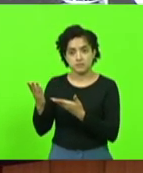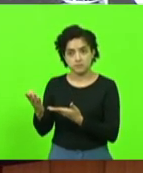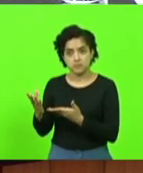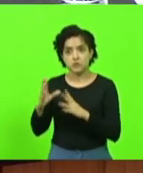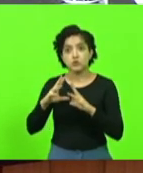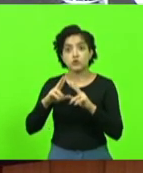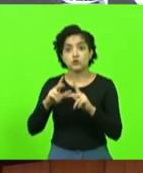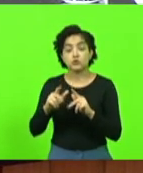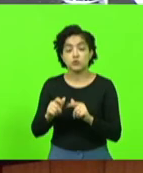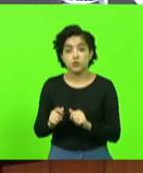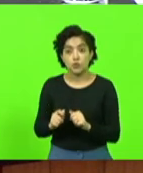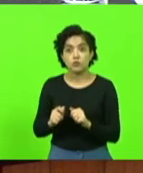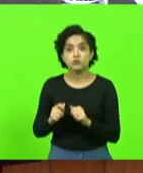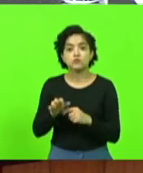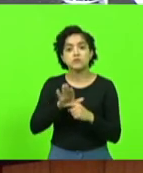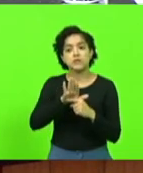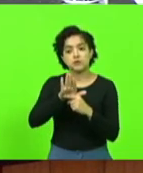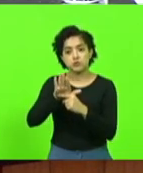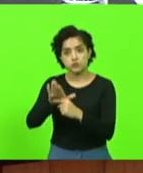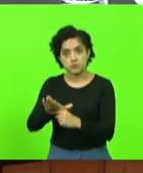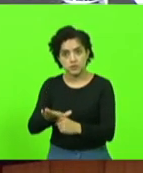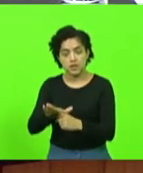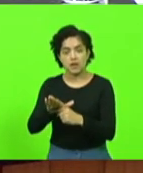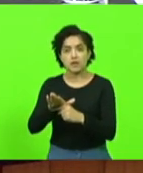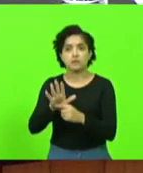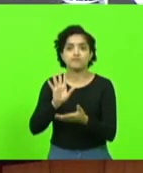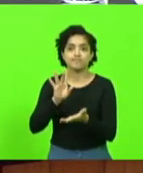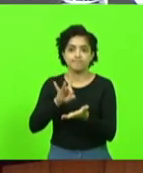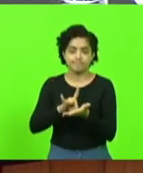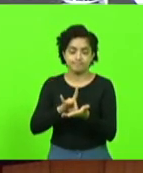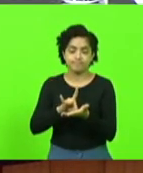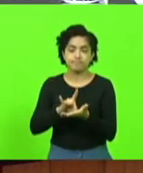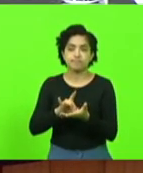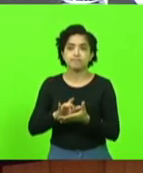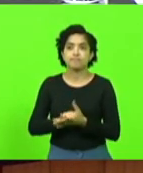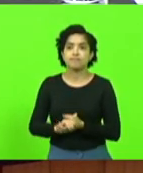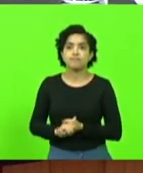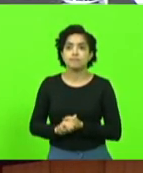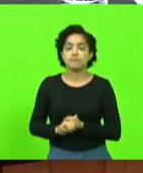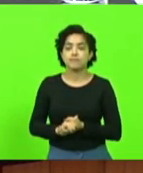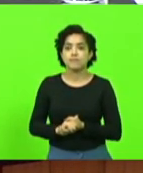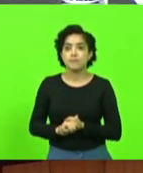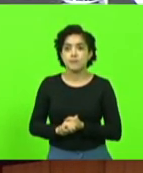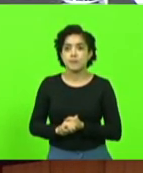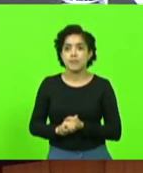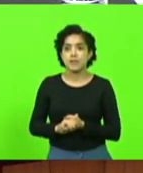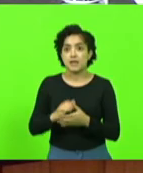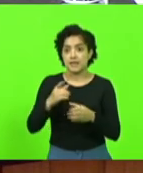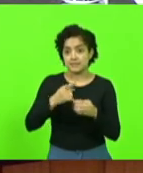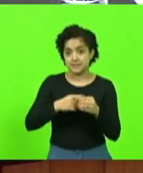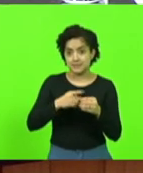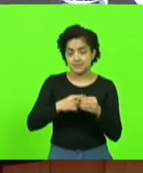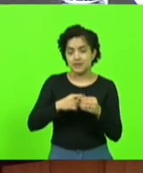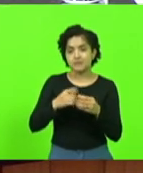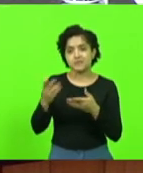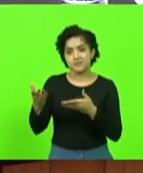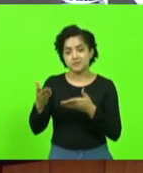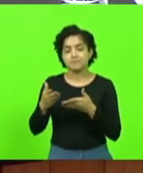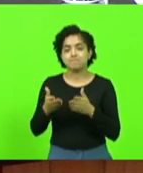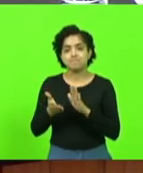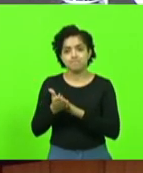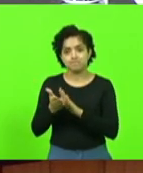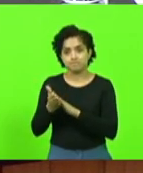aqueles que contribuíram para que esse fato tão importante acontecesse, a cidade de Vossa Excelência. Parabéns pelo trabalho.